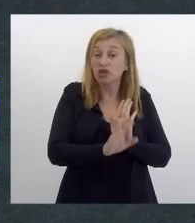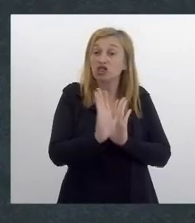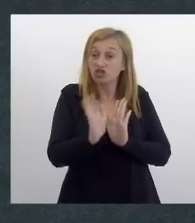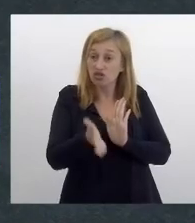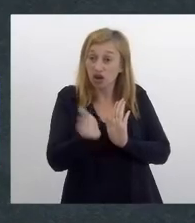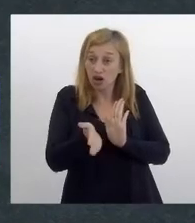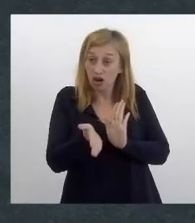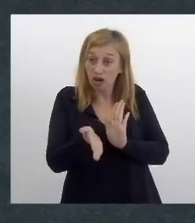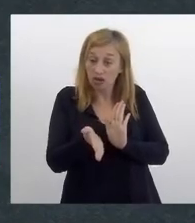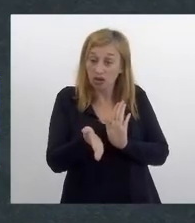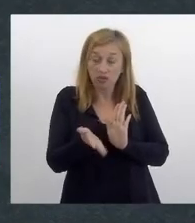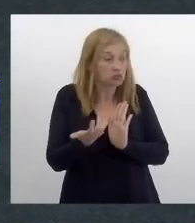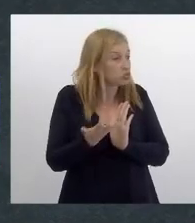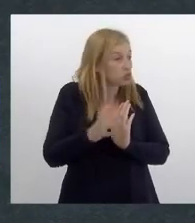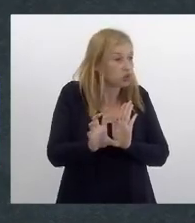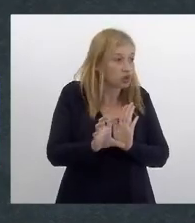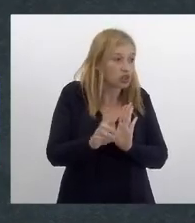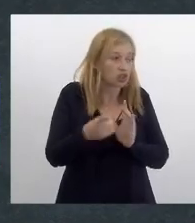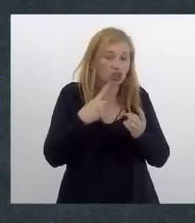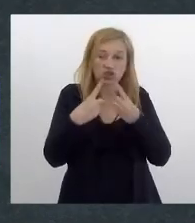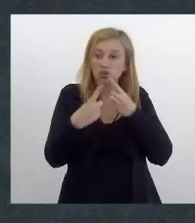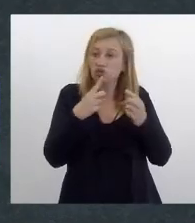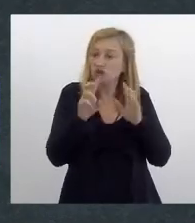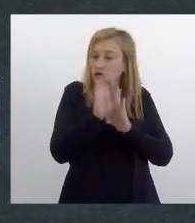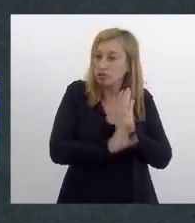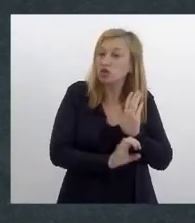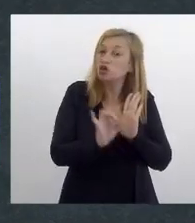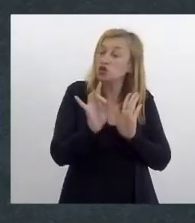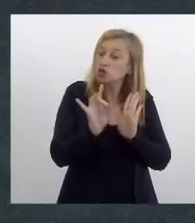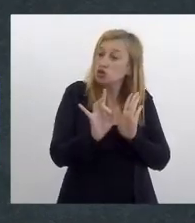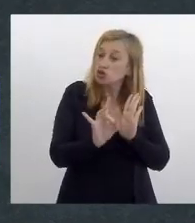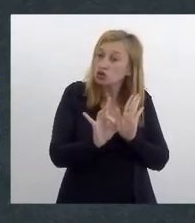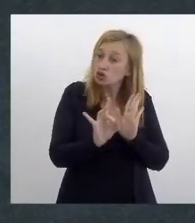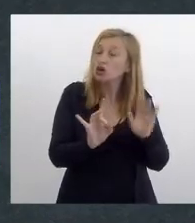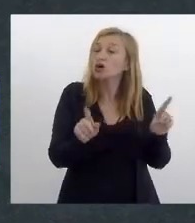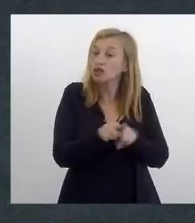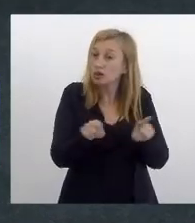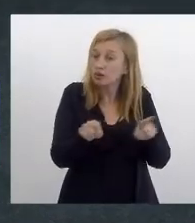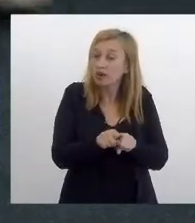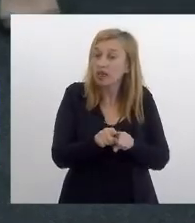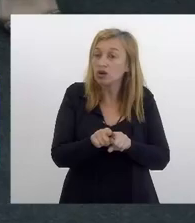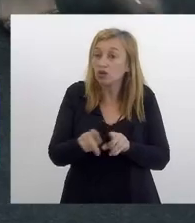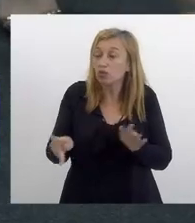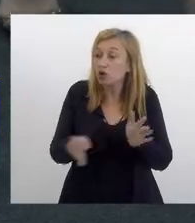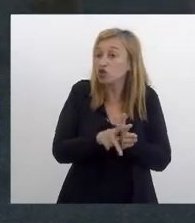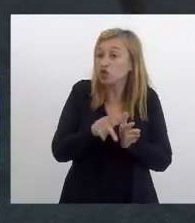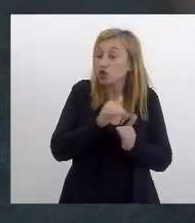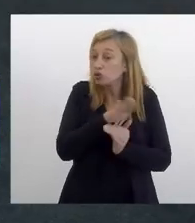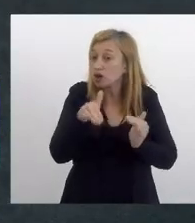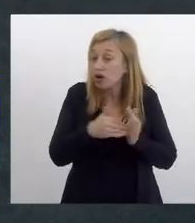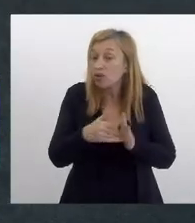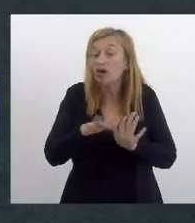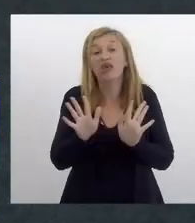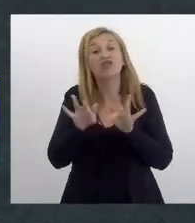e a gente não queria isso nós queríamos discutir também o mérito enfim